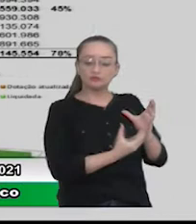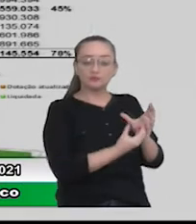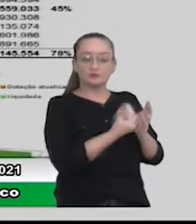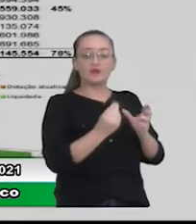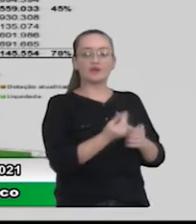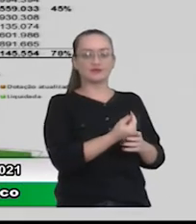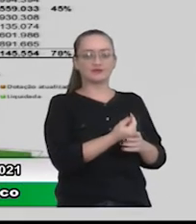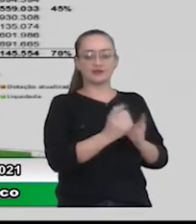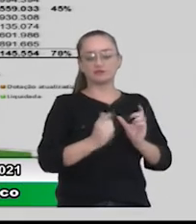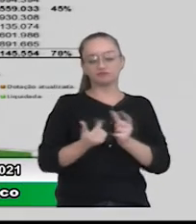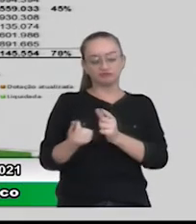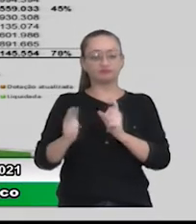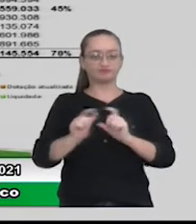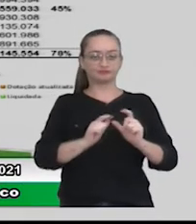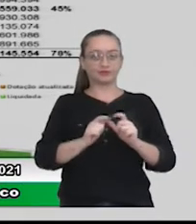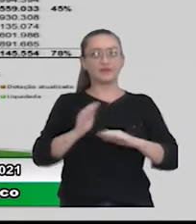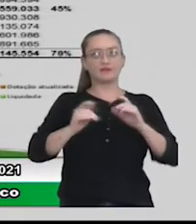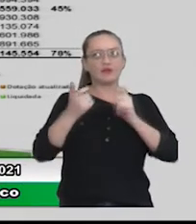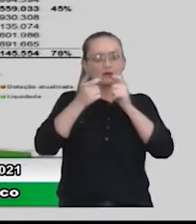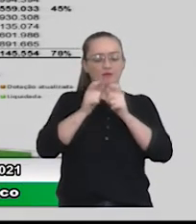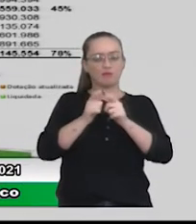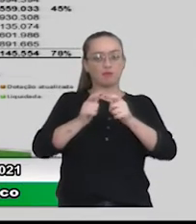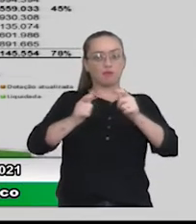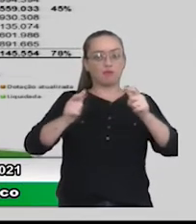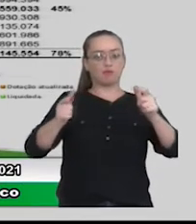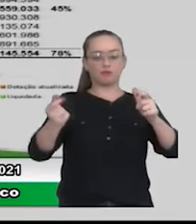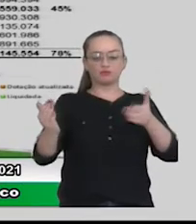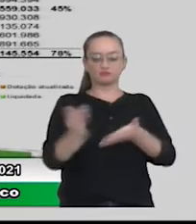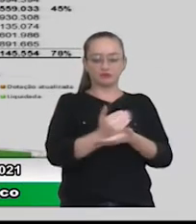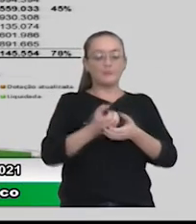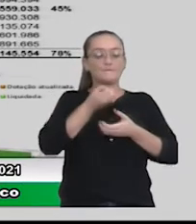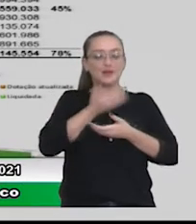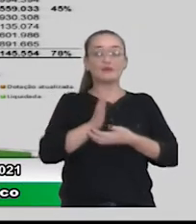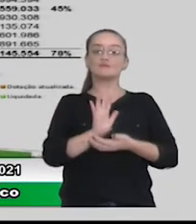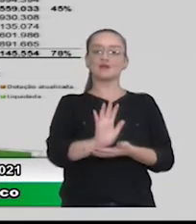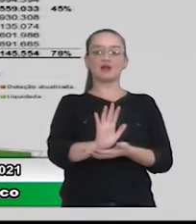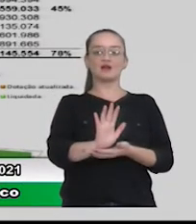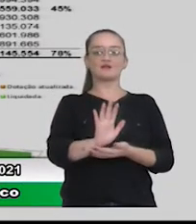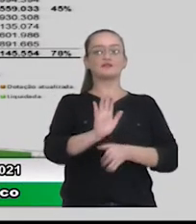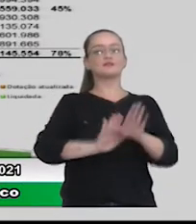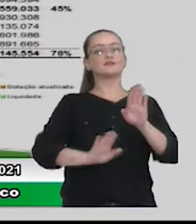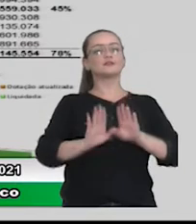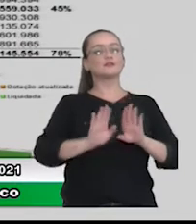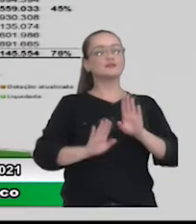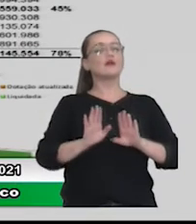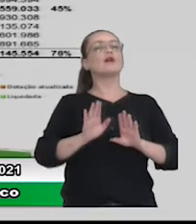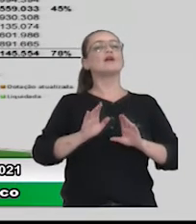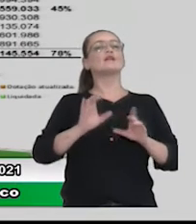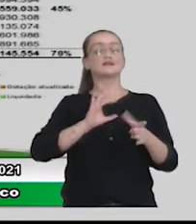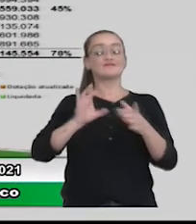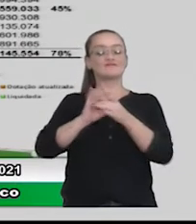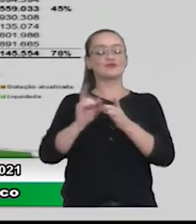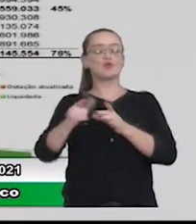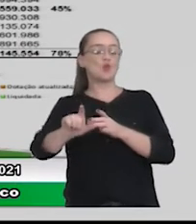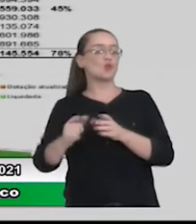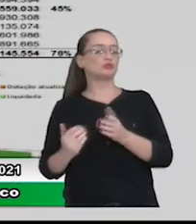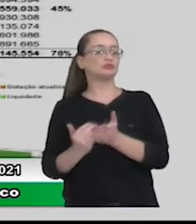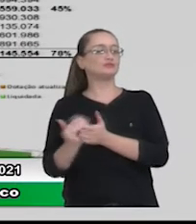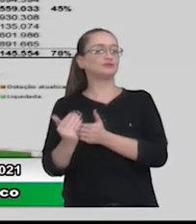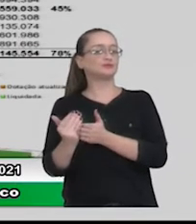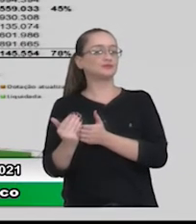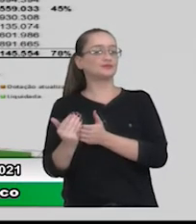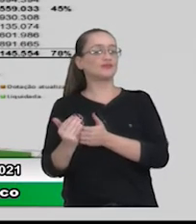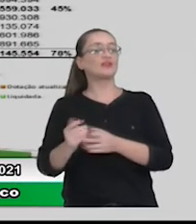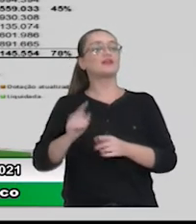Então, às vezes, a gente vê um volume tão alto de receita, a gente arrecadou muito bem, mas muitas receitas também são vinculadas, que eu só posso utilizar